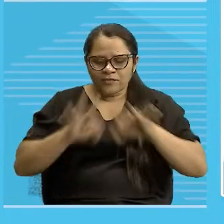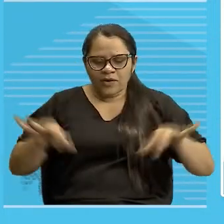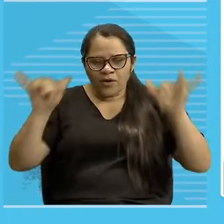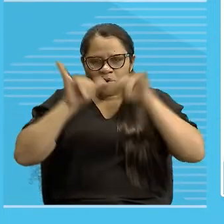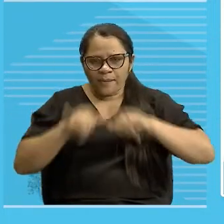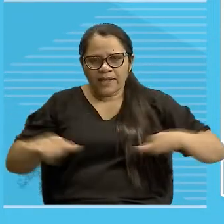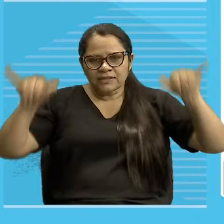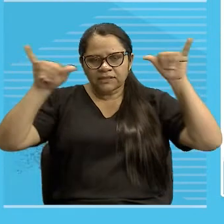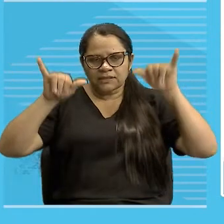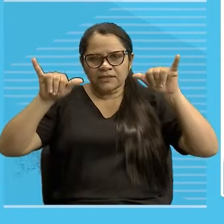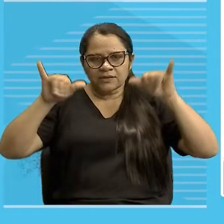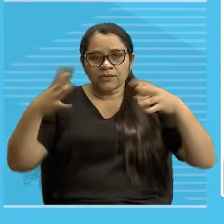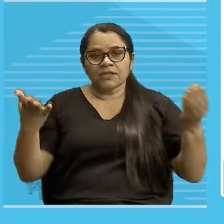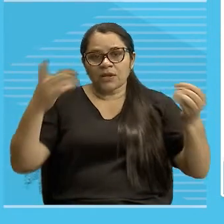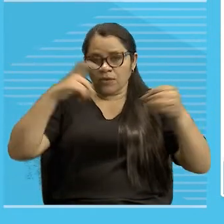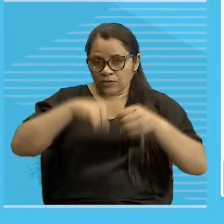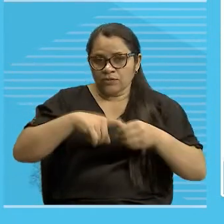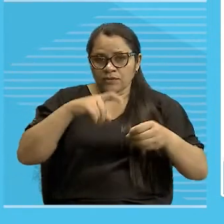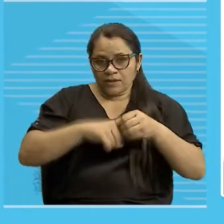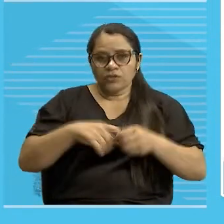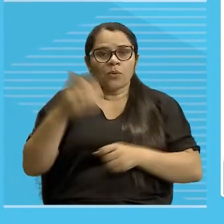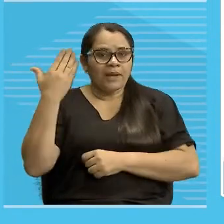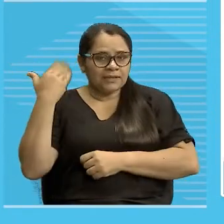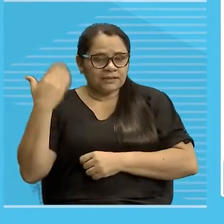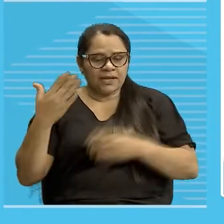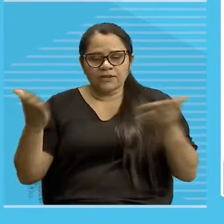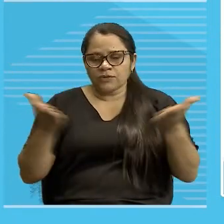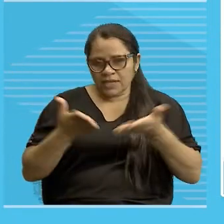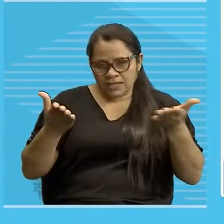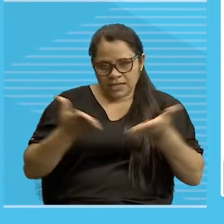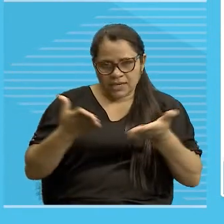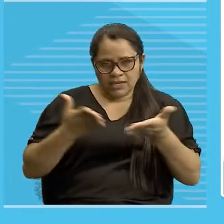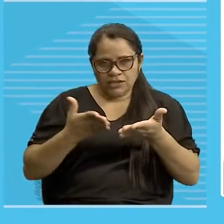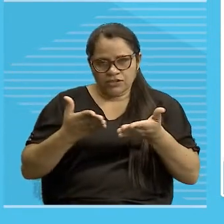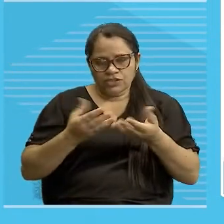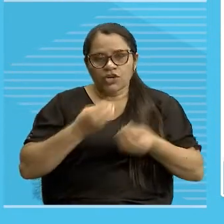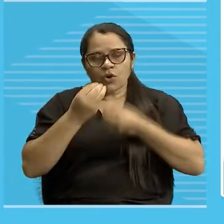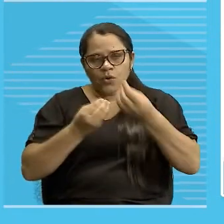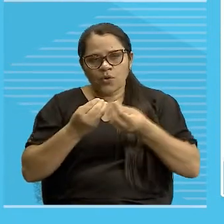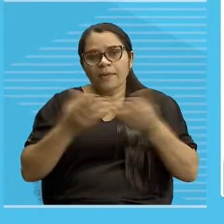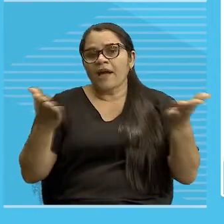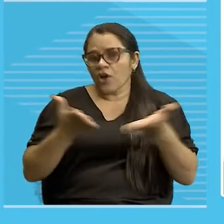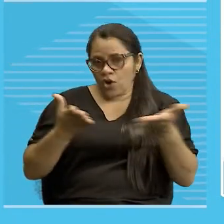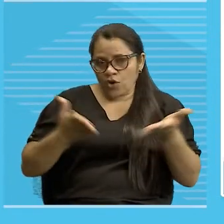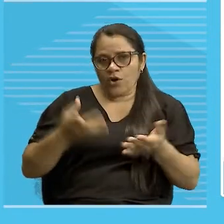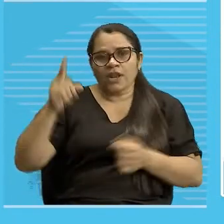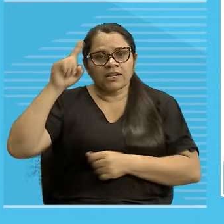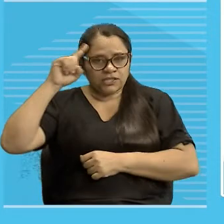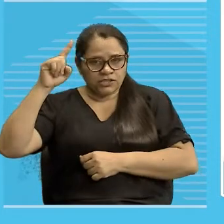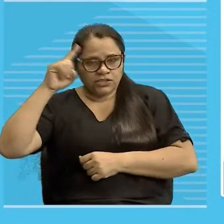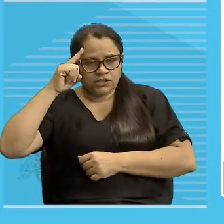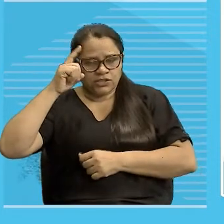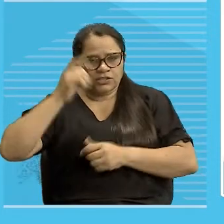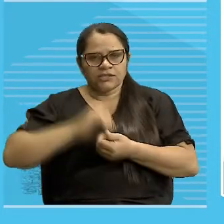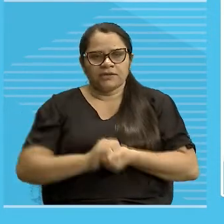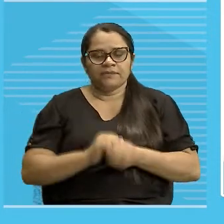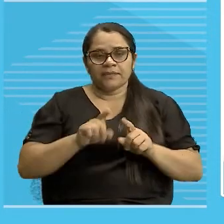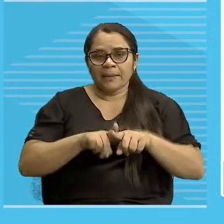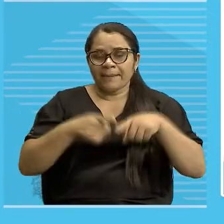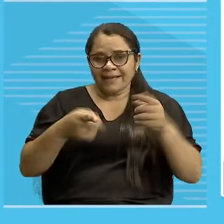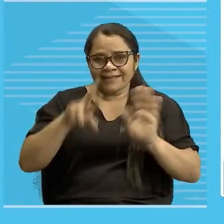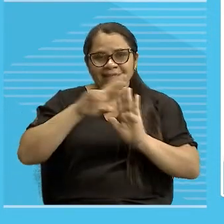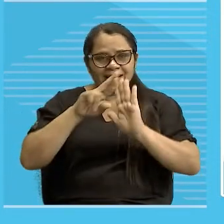Estou retomando o passado recente, se fosse seguir mesmo a regra seria nesse dia, tá bom? Mas via de regra,